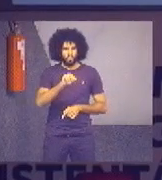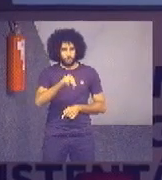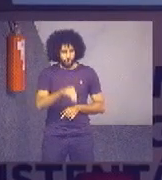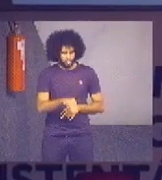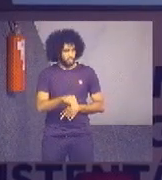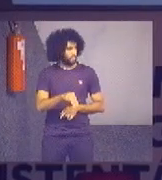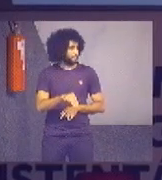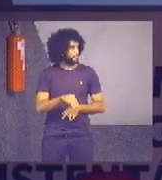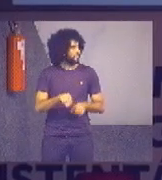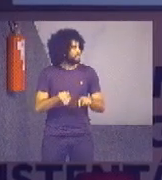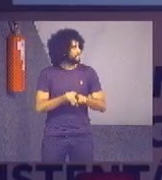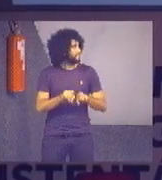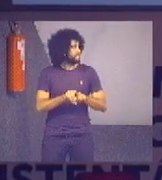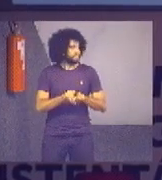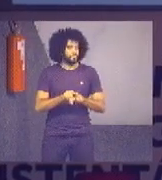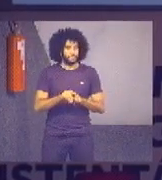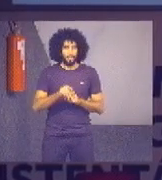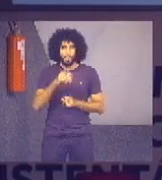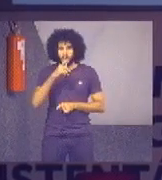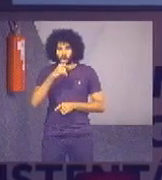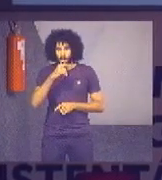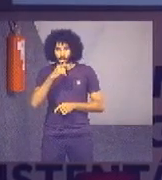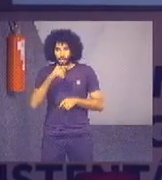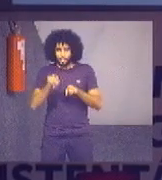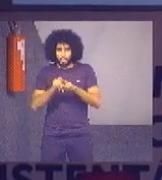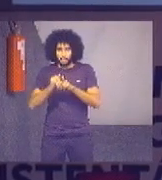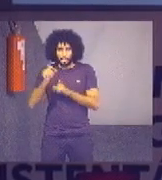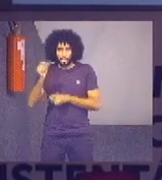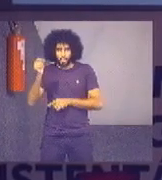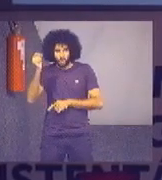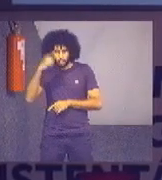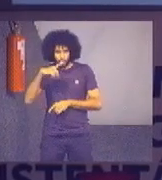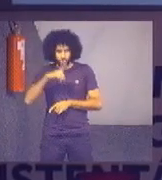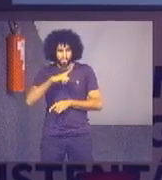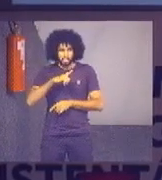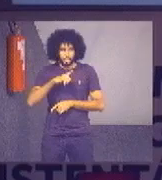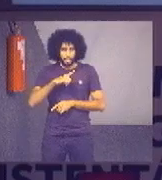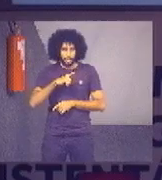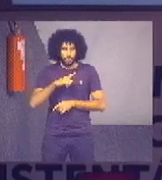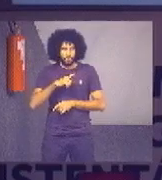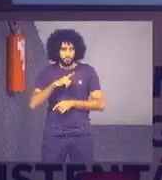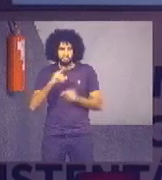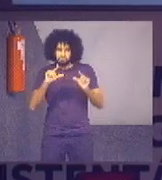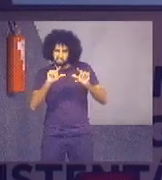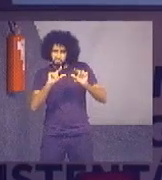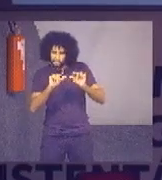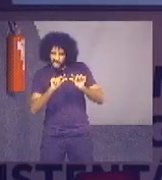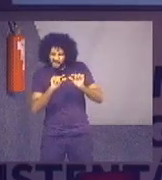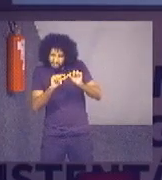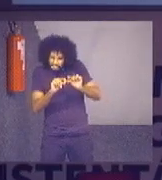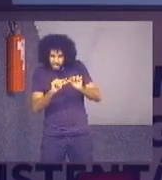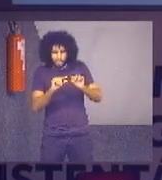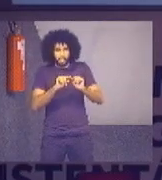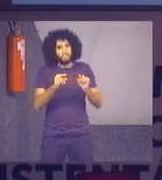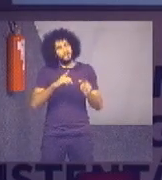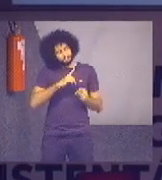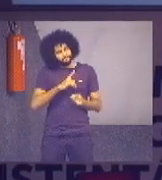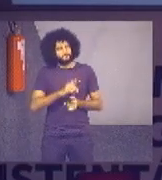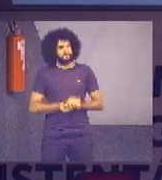Sobre água e esgoto, a gente tem uma redução no consumo, uma redução pequena, mas teve.